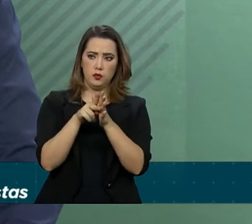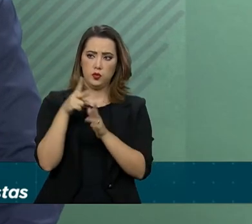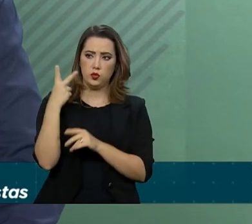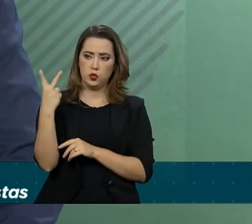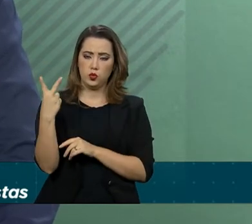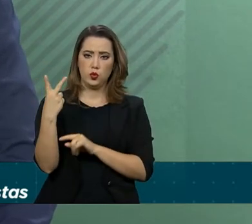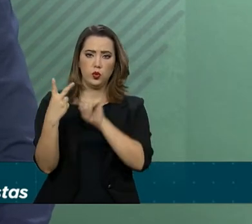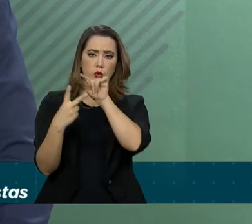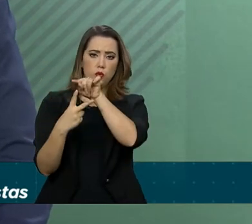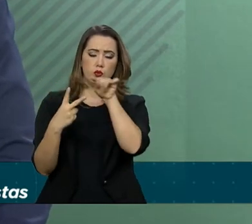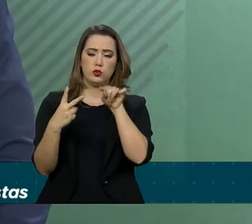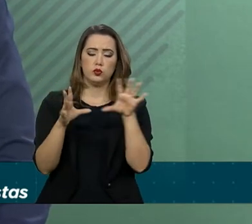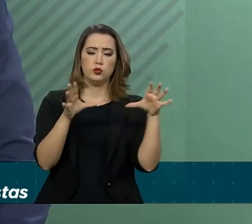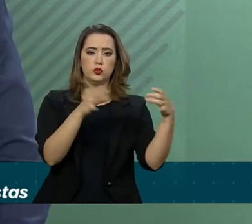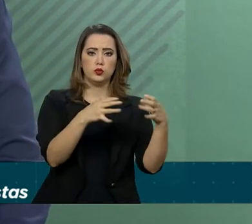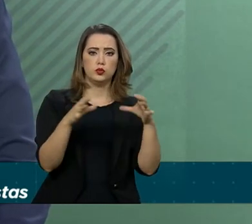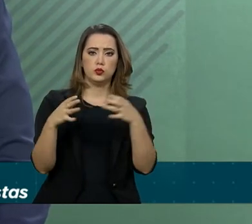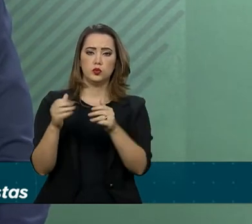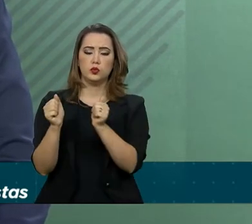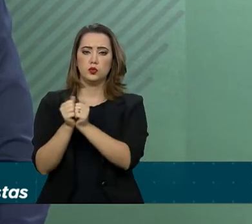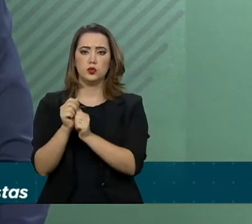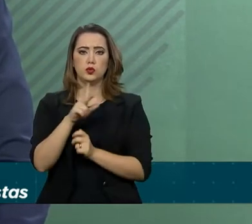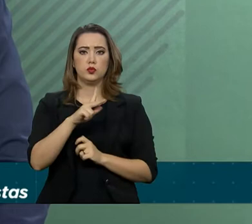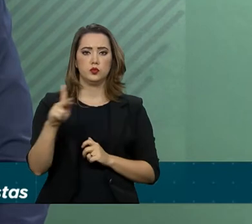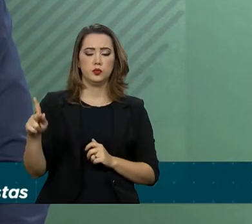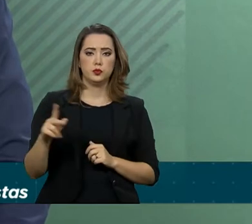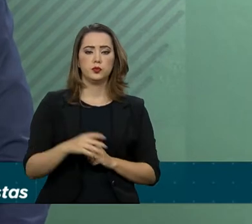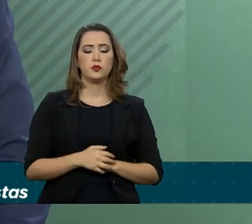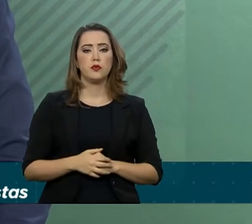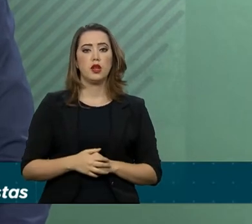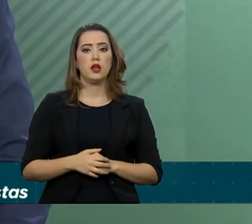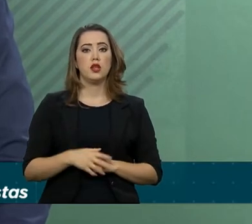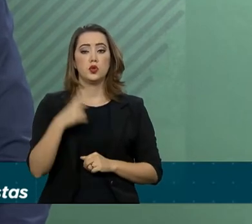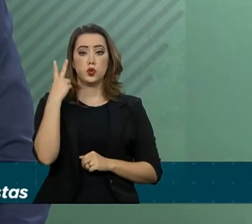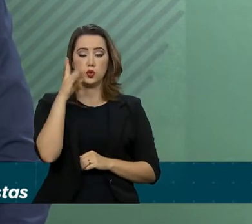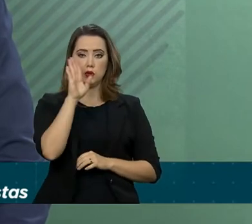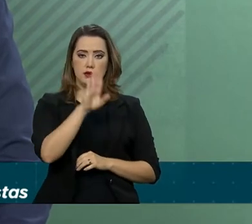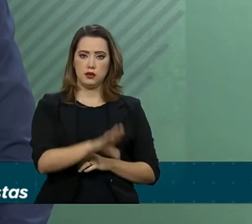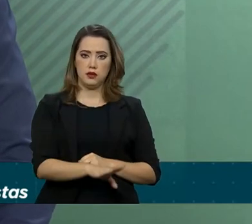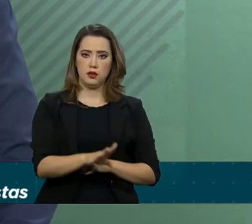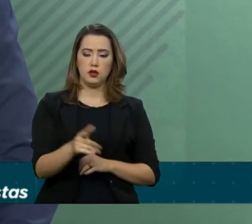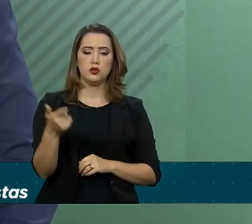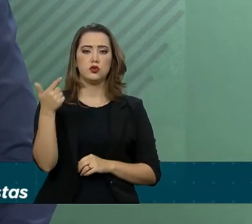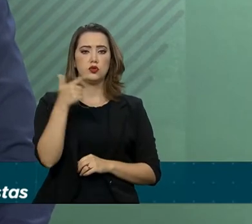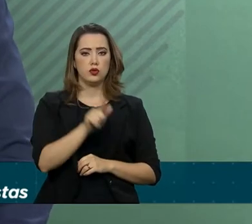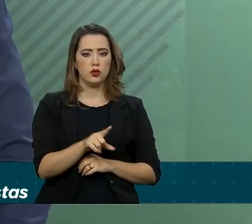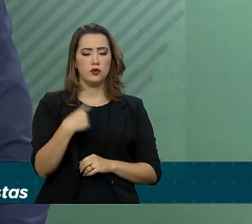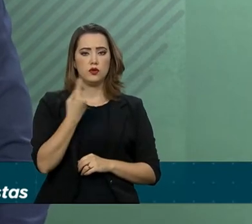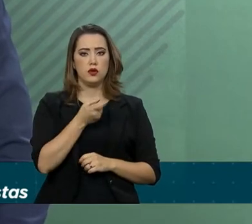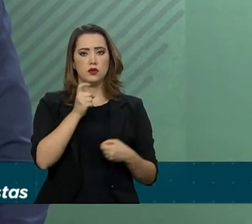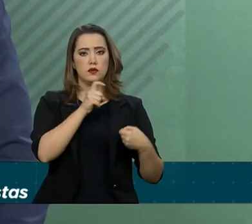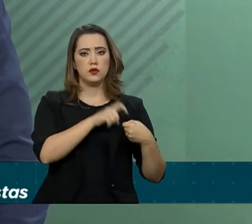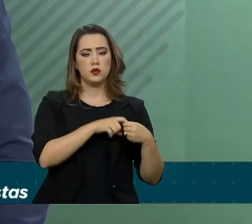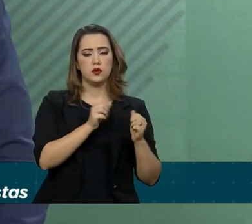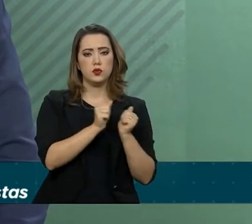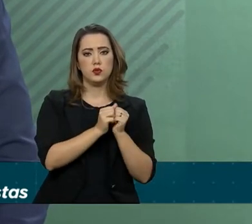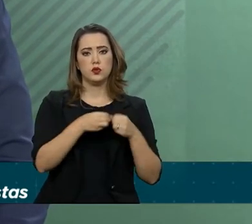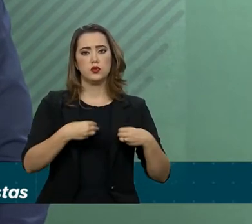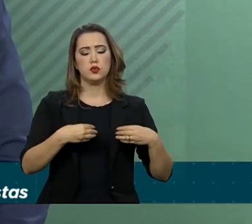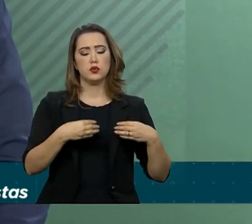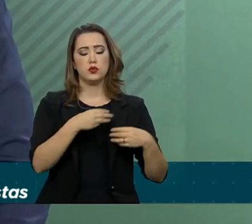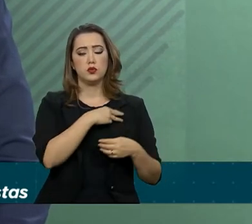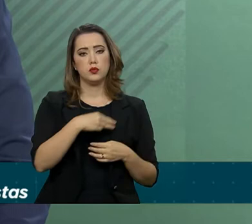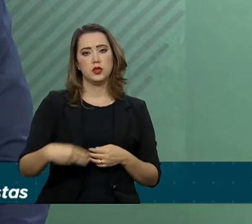pastas junto ao senhor presidente. Às 14 horas, retomamos novamente com o ministro Araújo